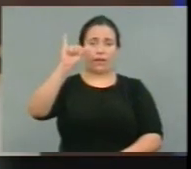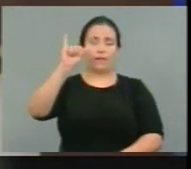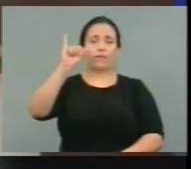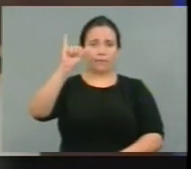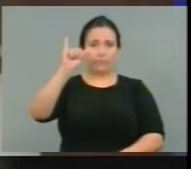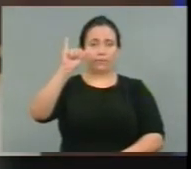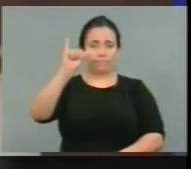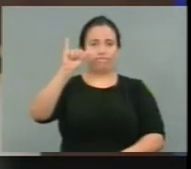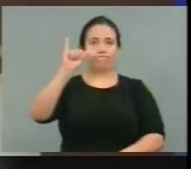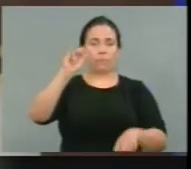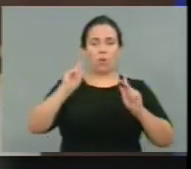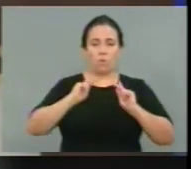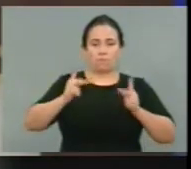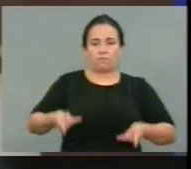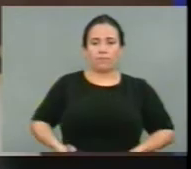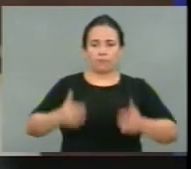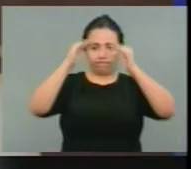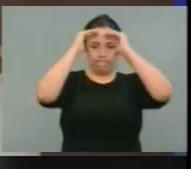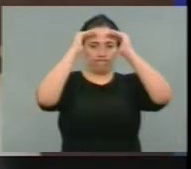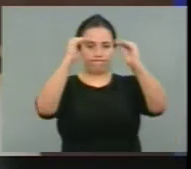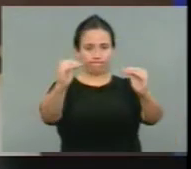sobretudo, humana. Veja,